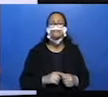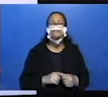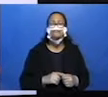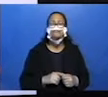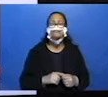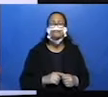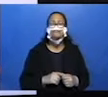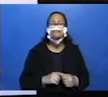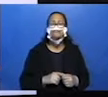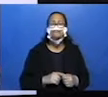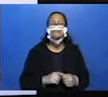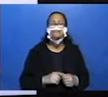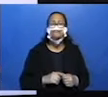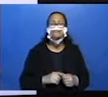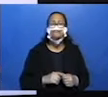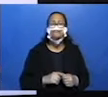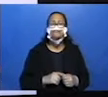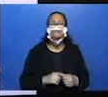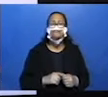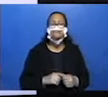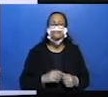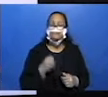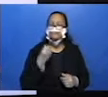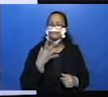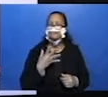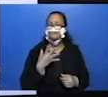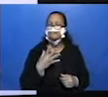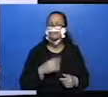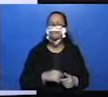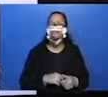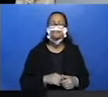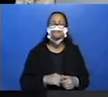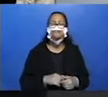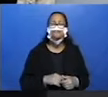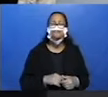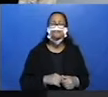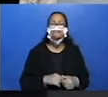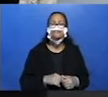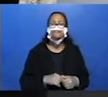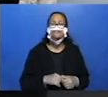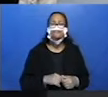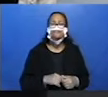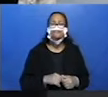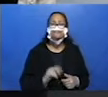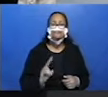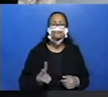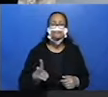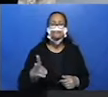Violentamente. Até aqui tudo bem? Então, vamos dar prosseguimento?